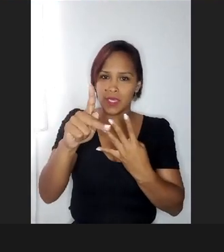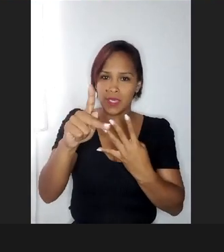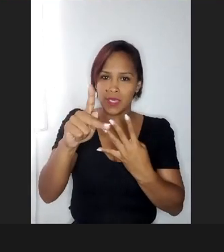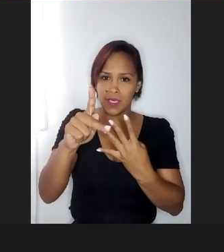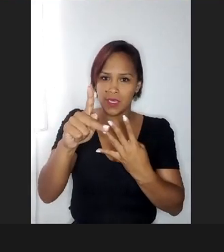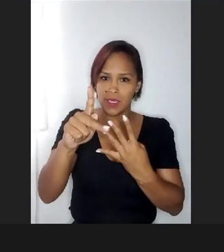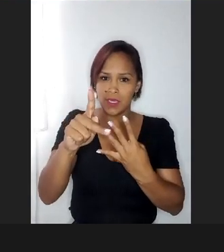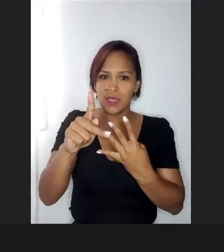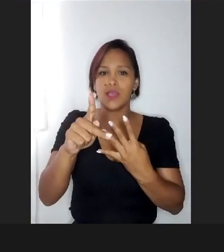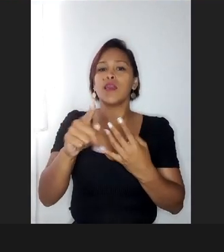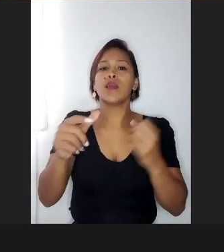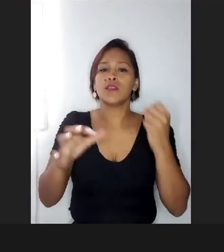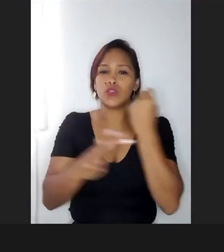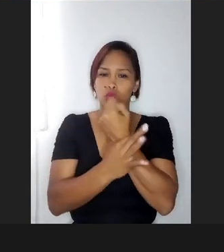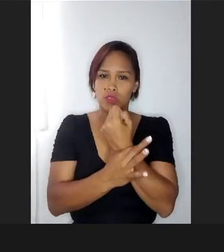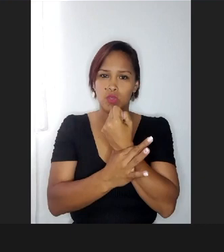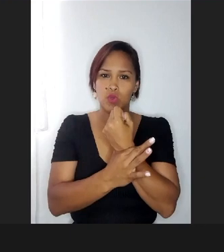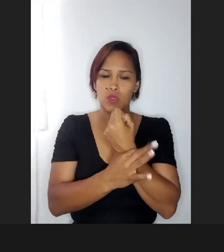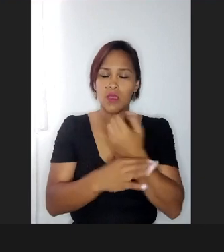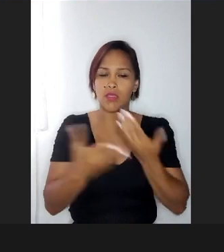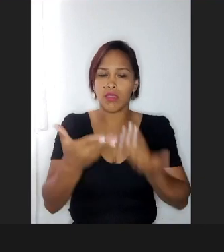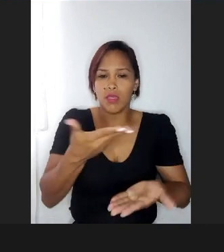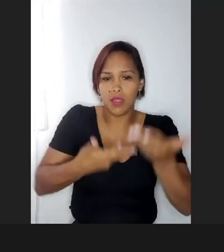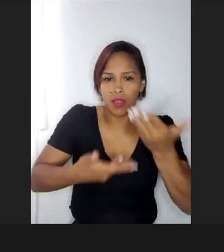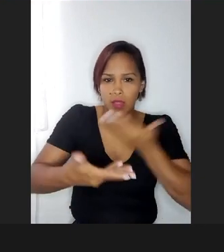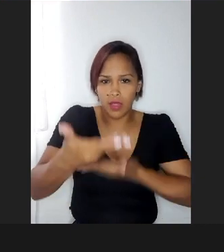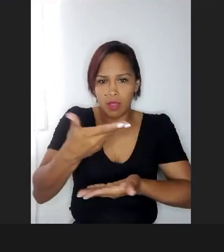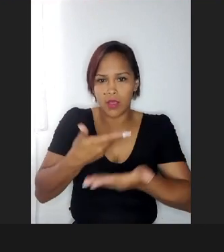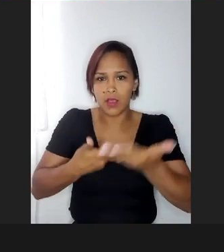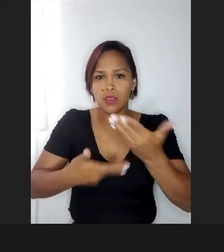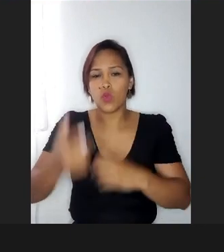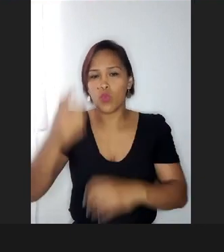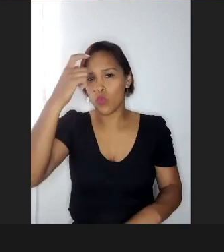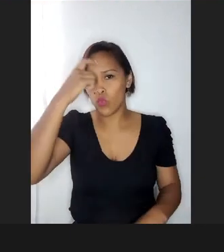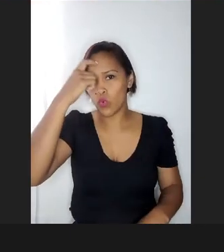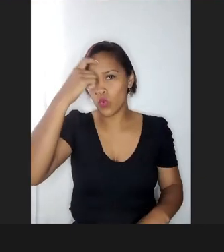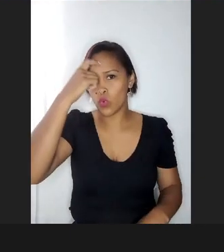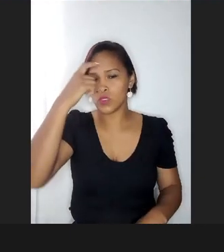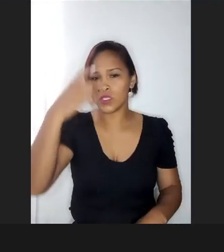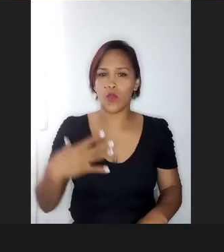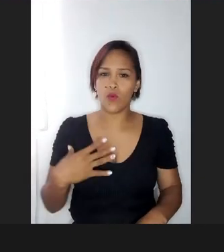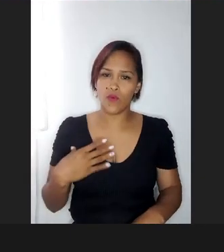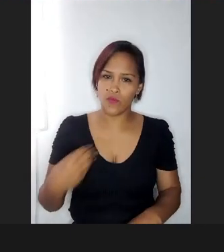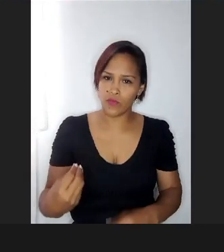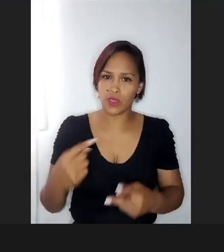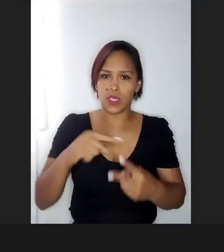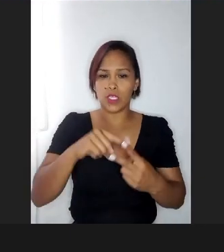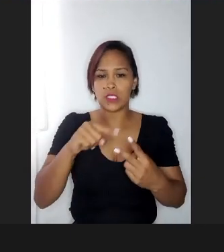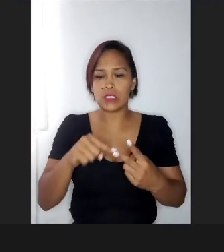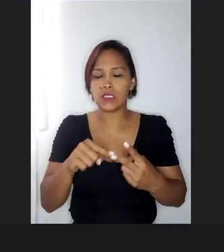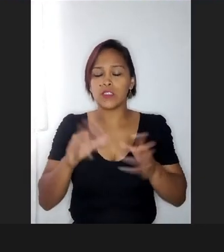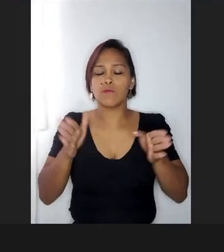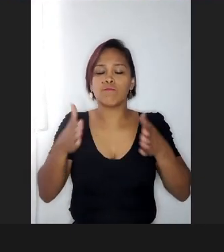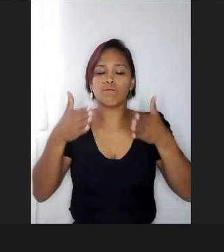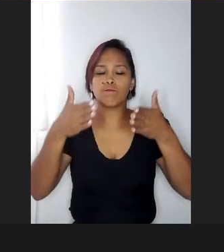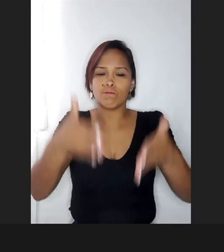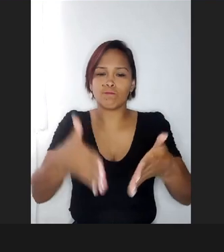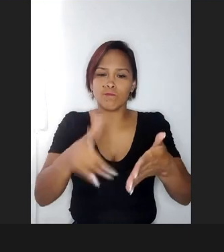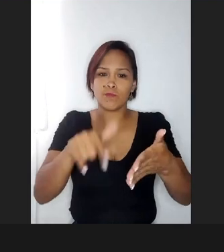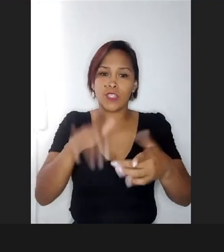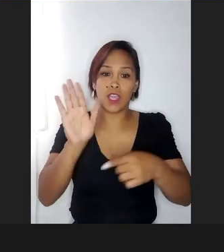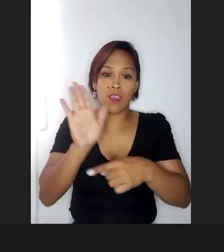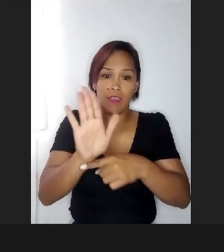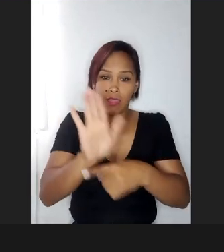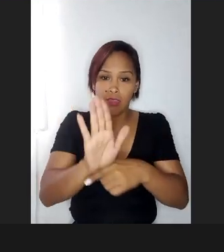Seguro, que é dessa relação consciente com os nossos filhos, né, centrada em atender nas